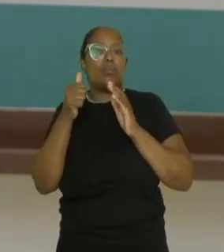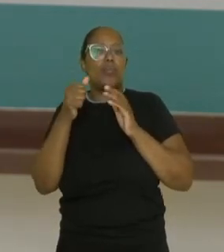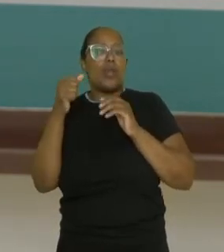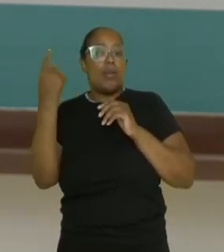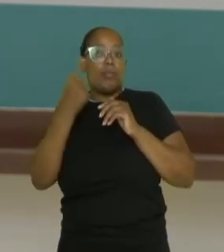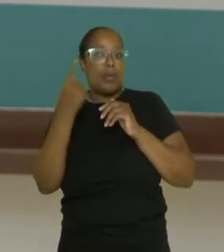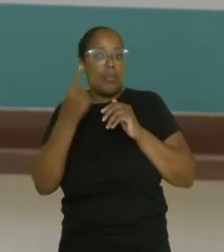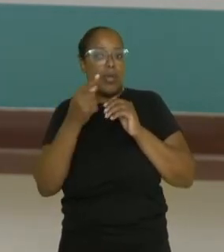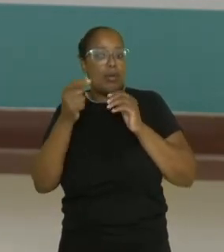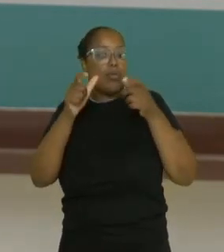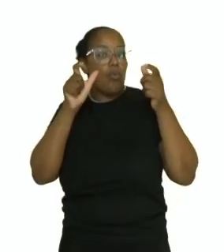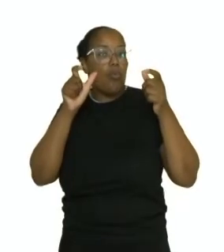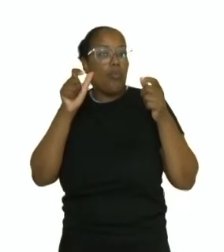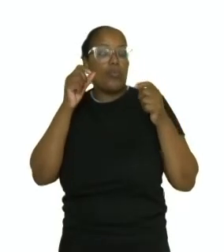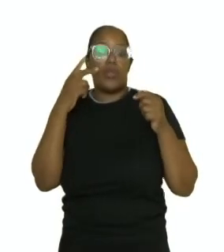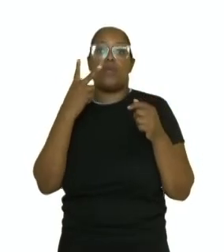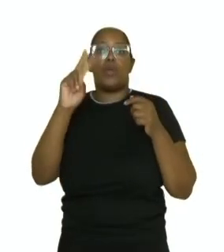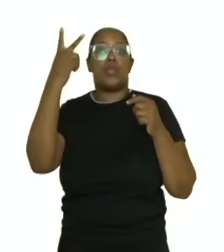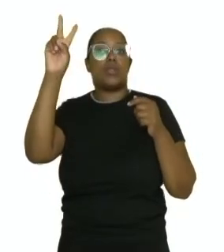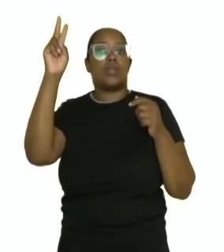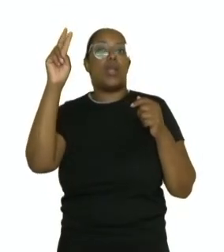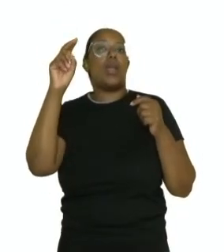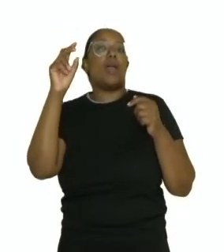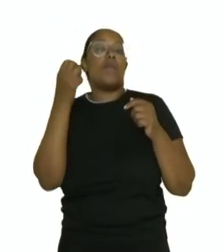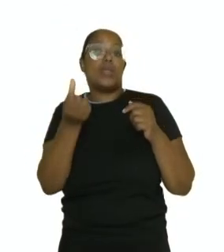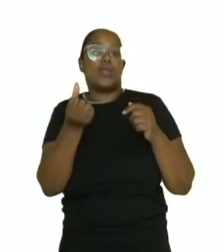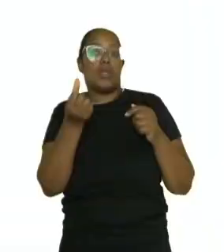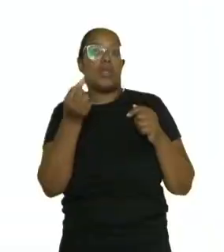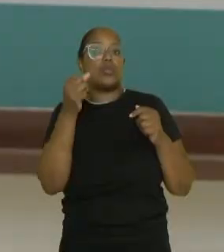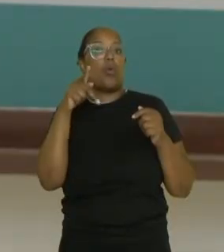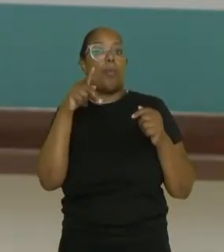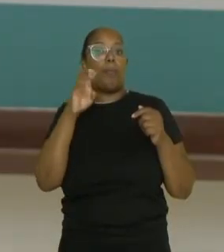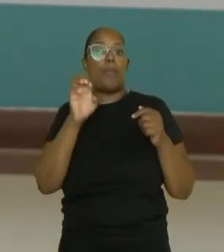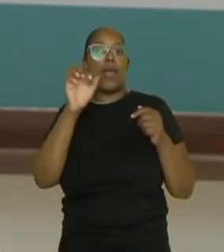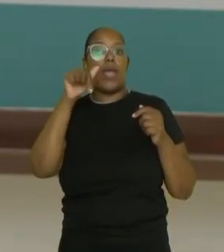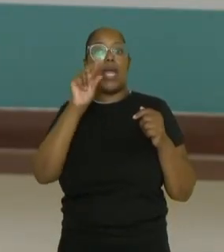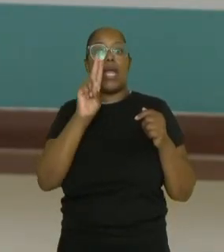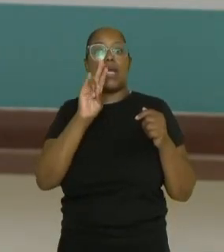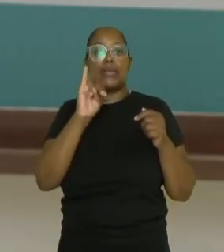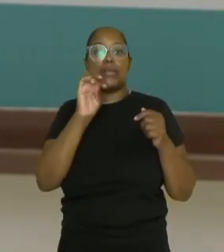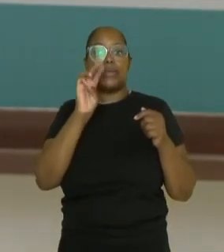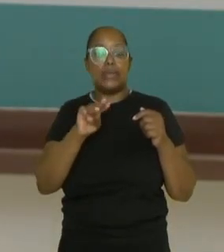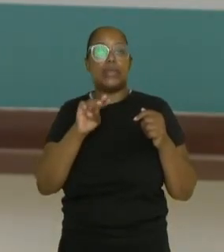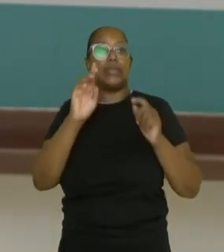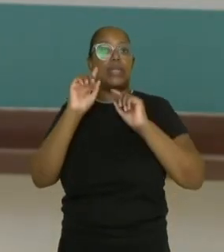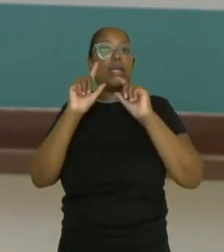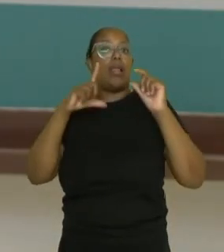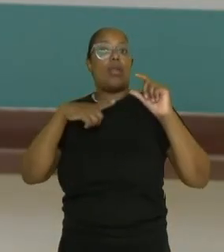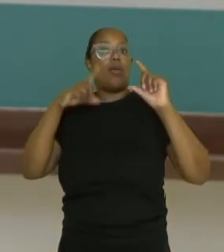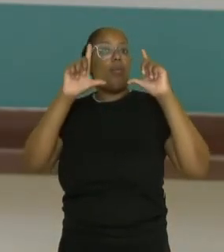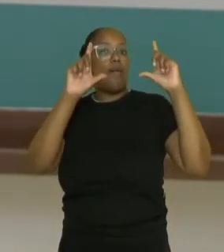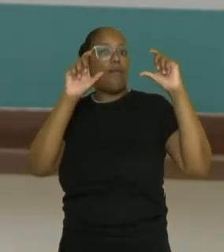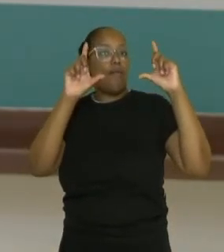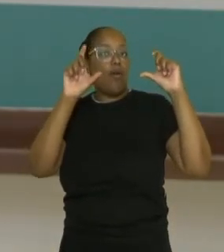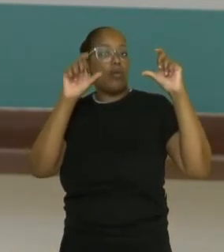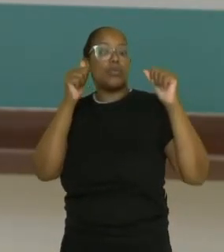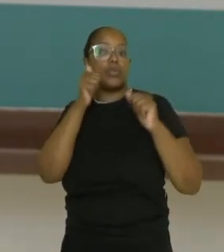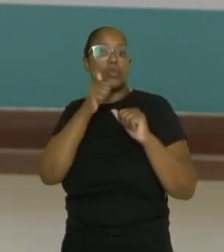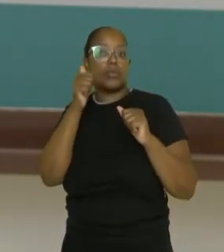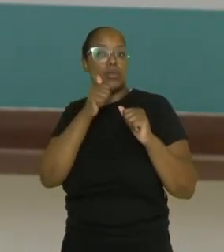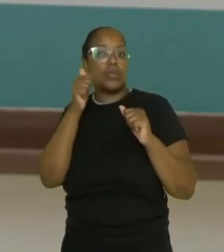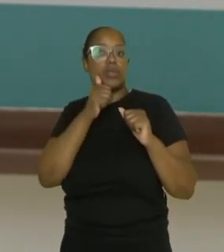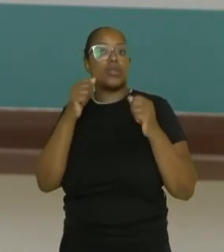sexto em Pequim e no feminino em 2016 o bronze e aqui temos uma foto aqui das meninas